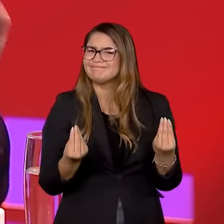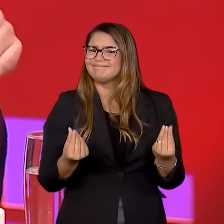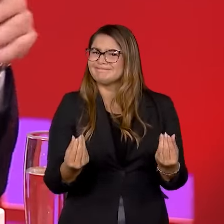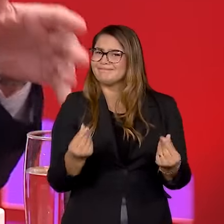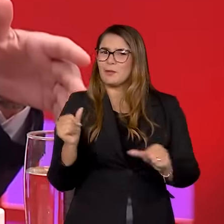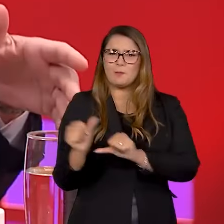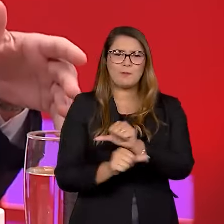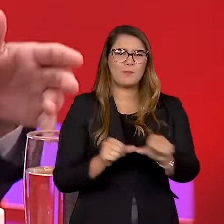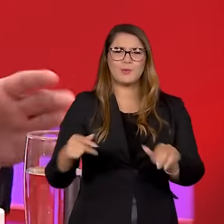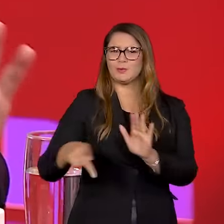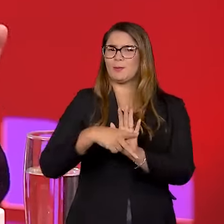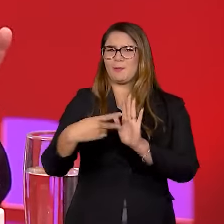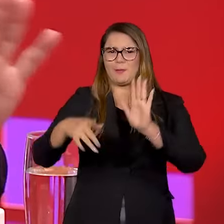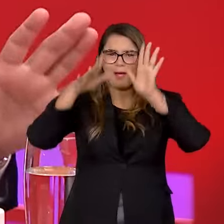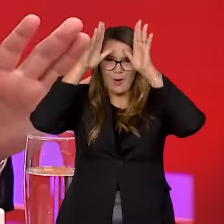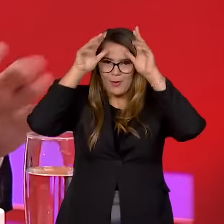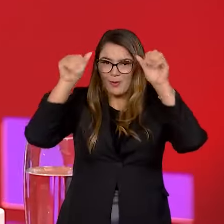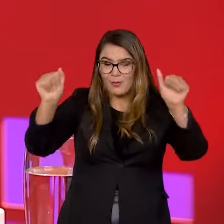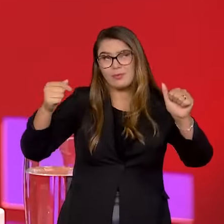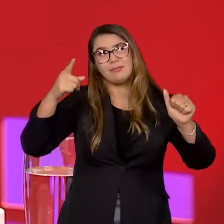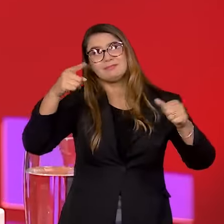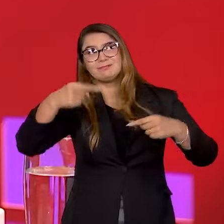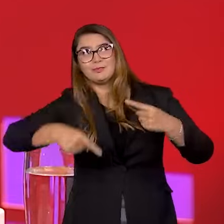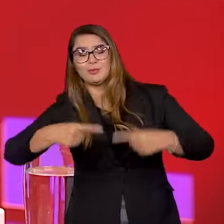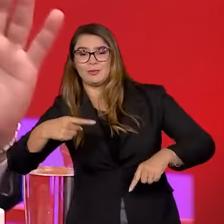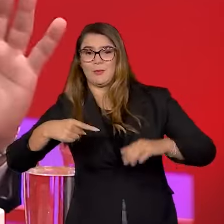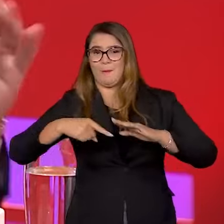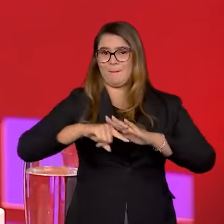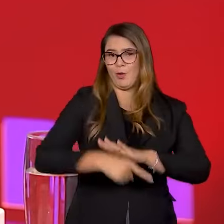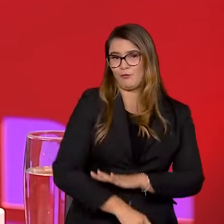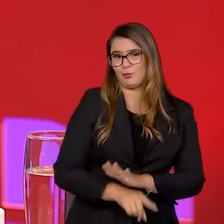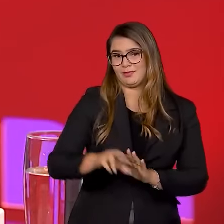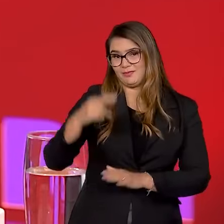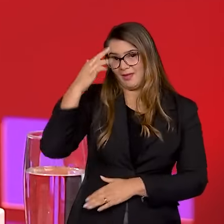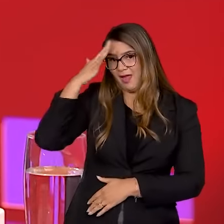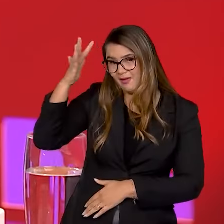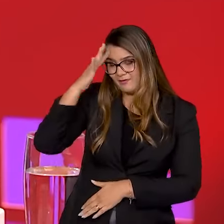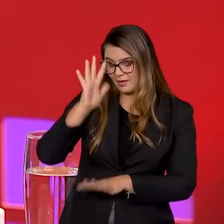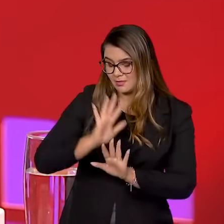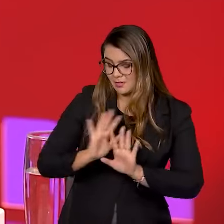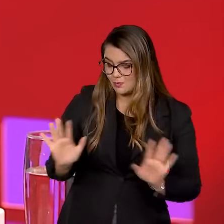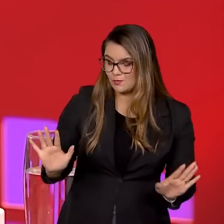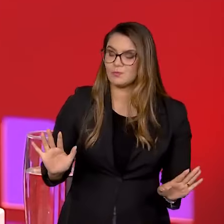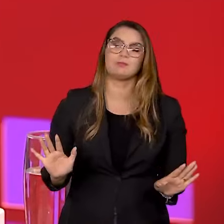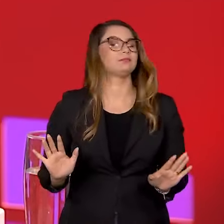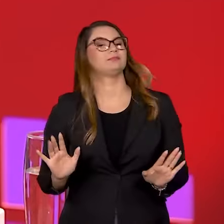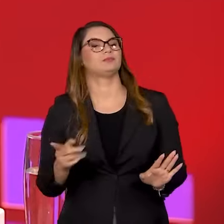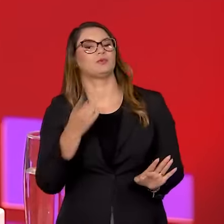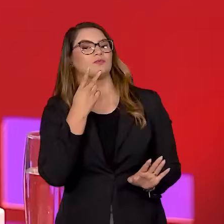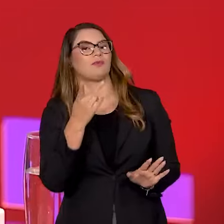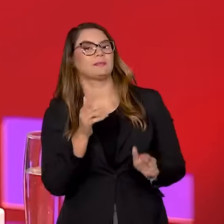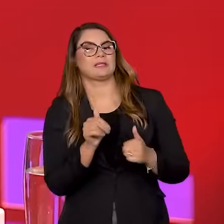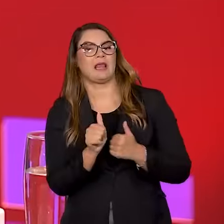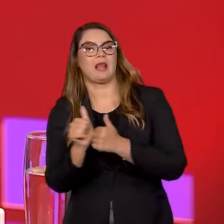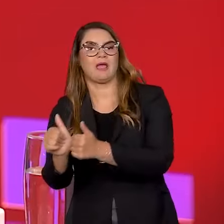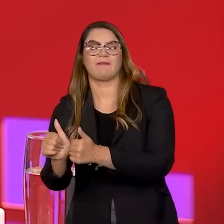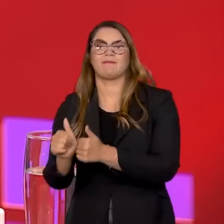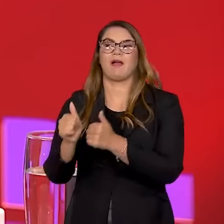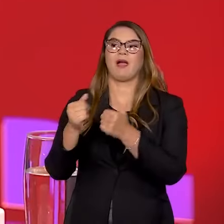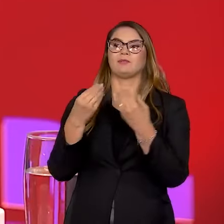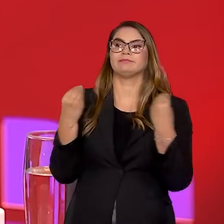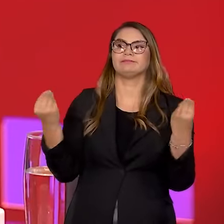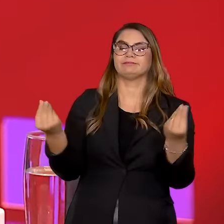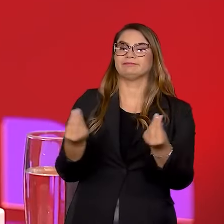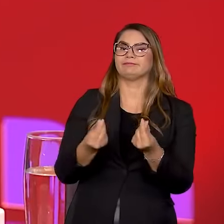Muda a própria natureza da corte. Isso é uma discussão mais profunda, né? Fica aqui só a reflexão. Nós não podemos, na verdade, nos deixar conduzir pelo sabor dos